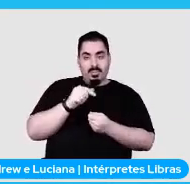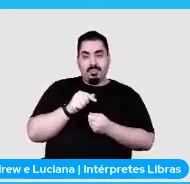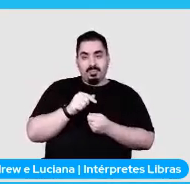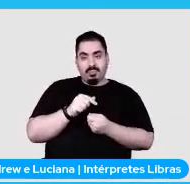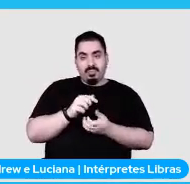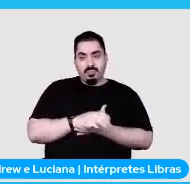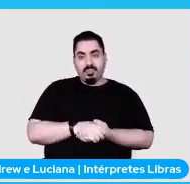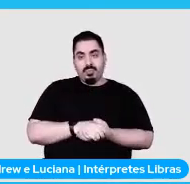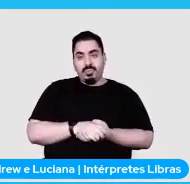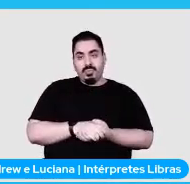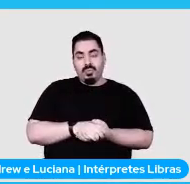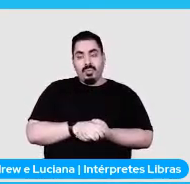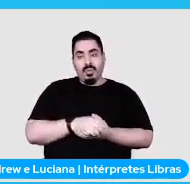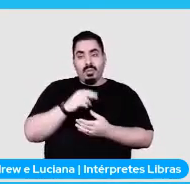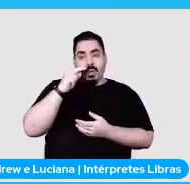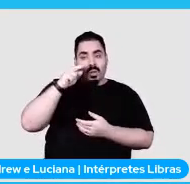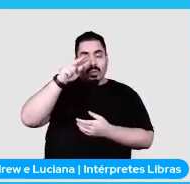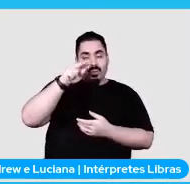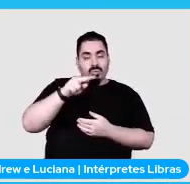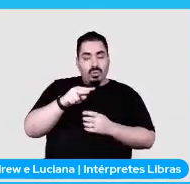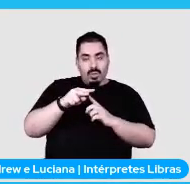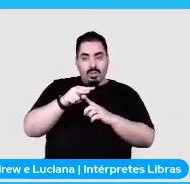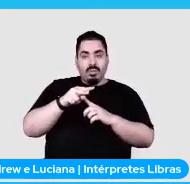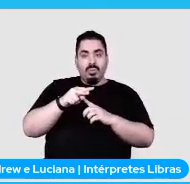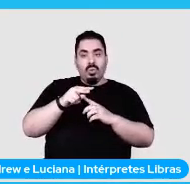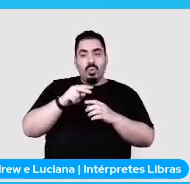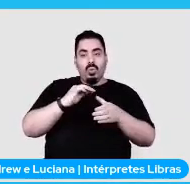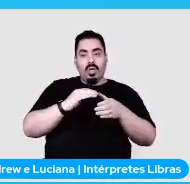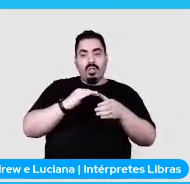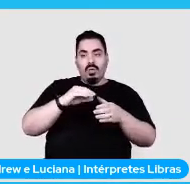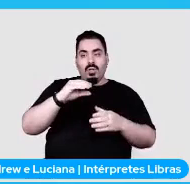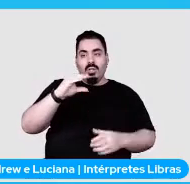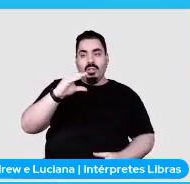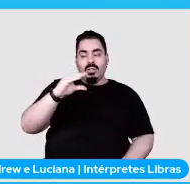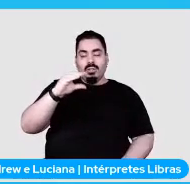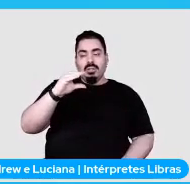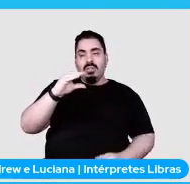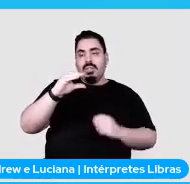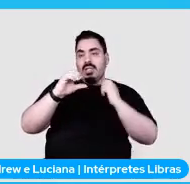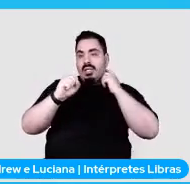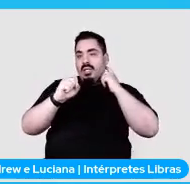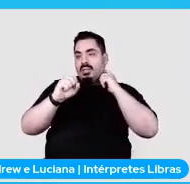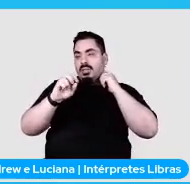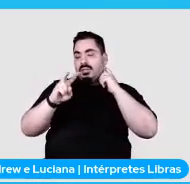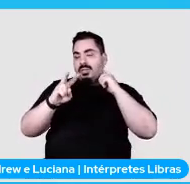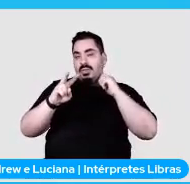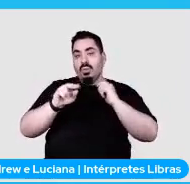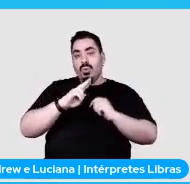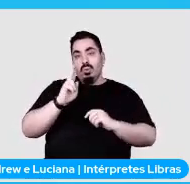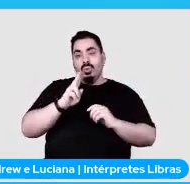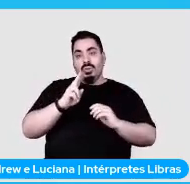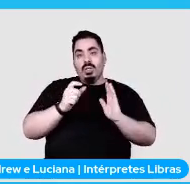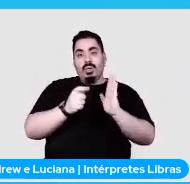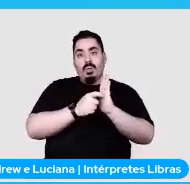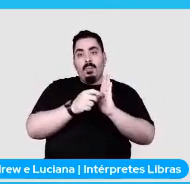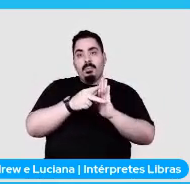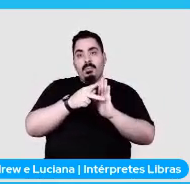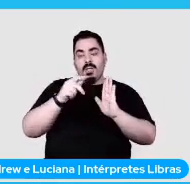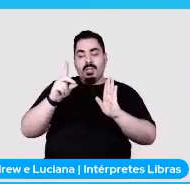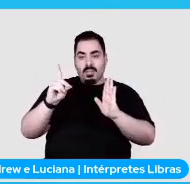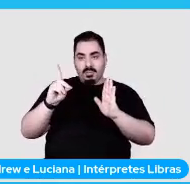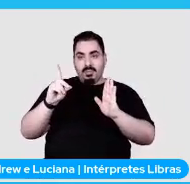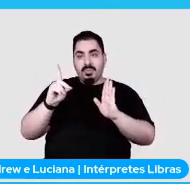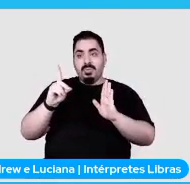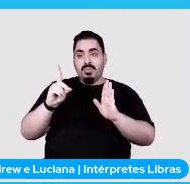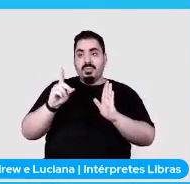eu estou lendo um arquivo CSV usando o pandas, e eu estou atribuindo as URLs que eu quero skipar a uma variável skip URLs.